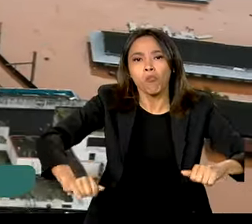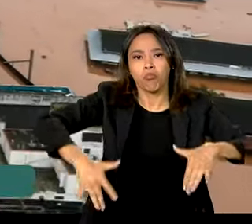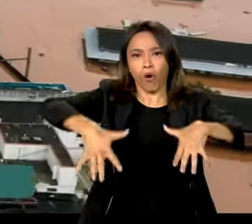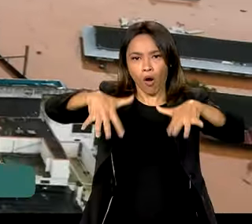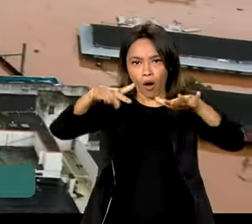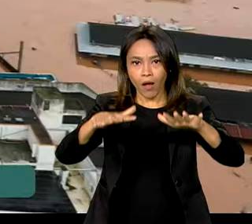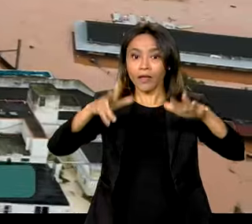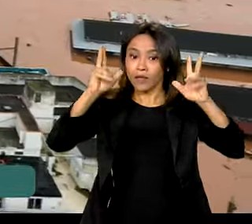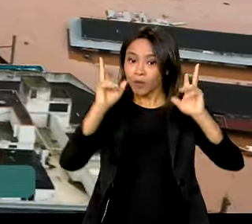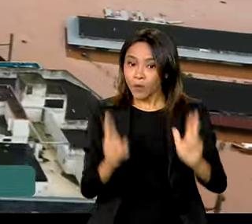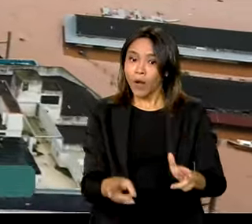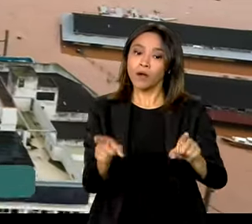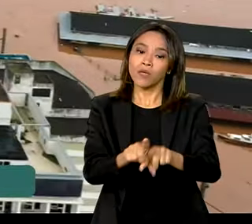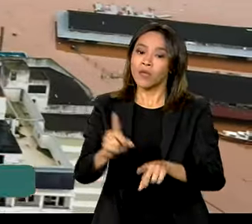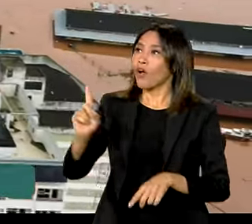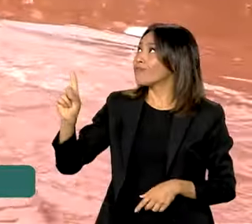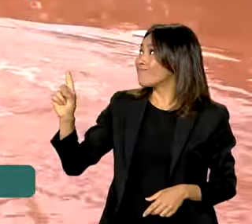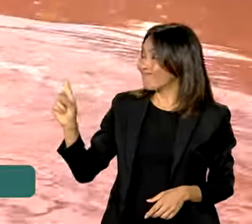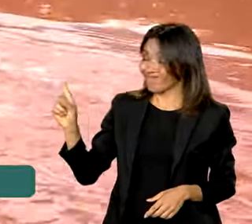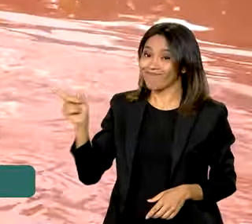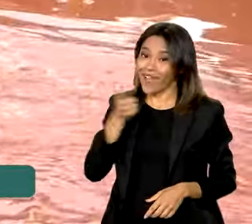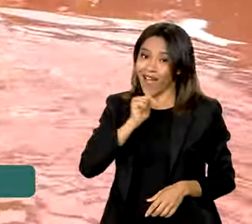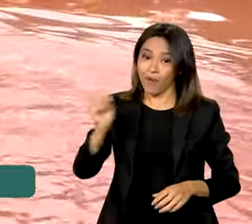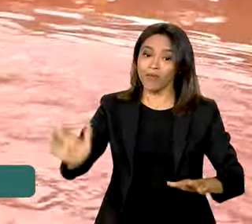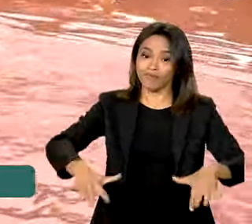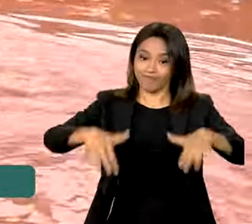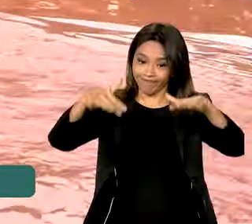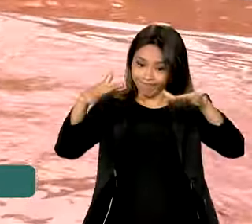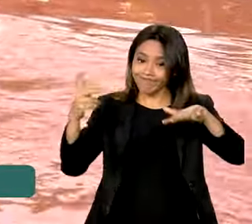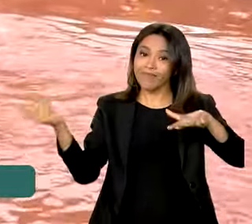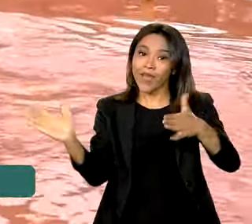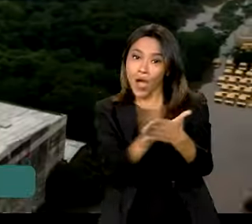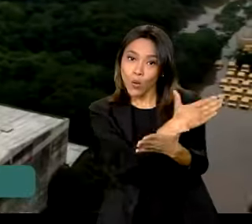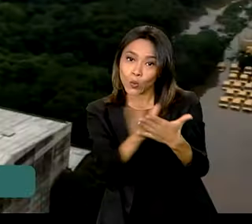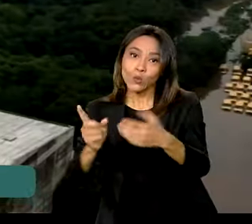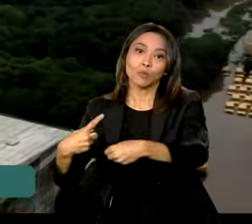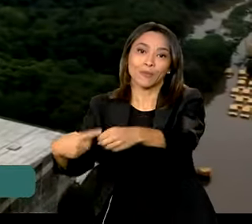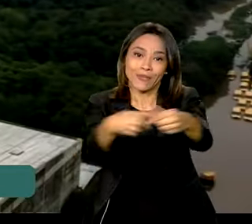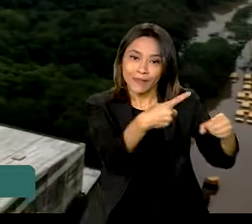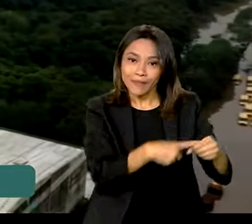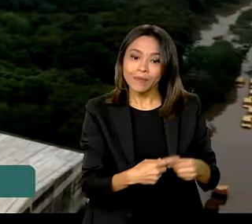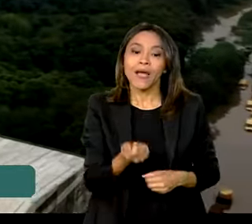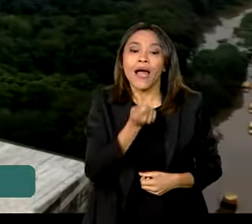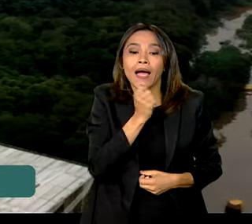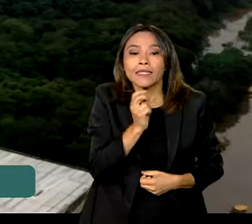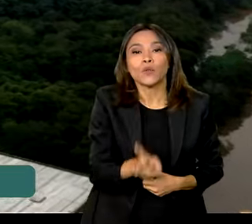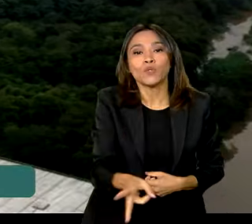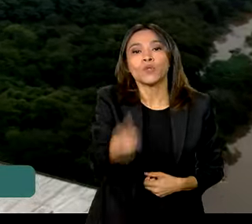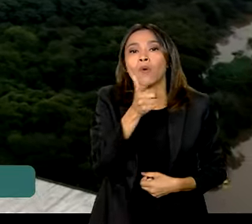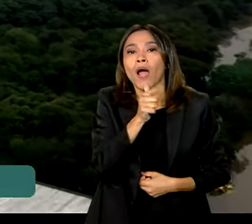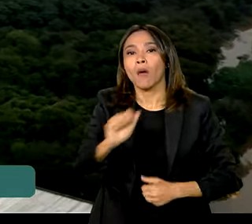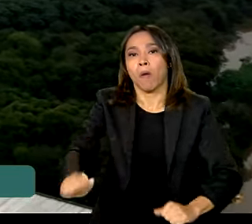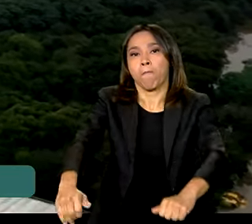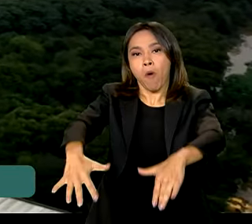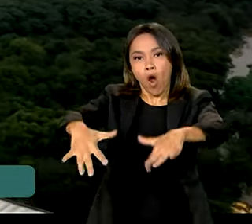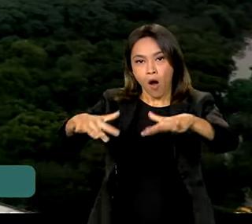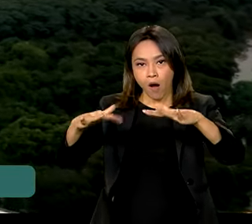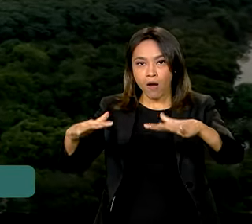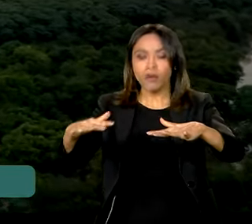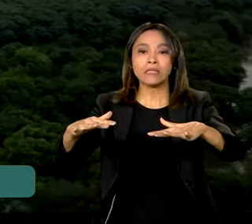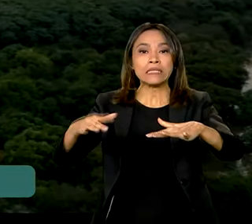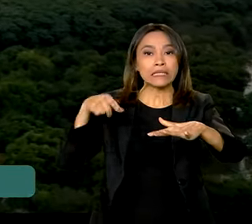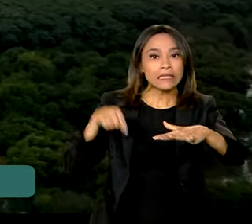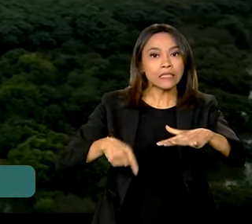assim também está o estado. Alguns municípios gaúchos seguem inundados. E uma das